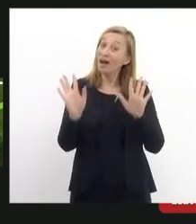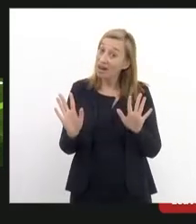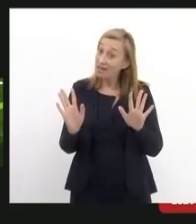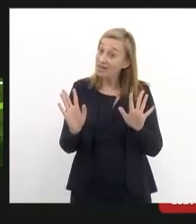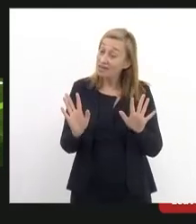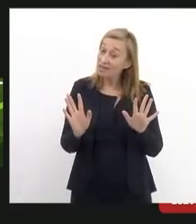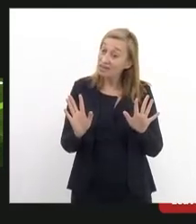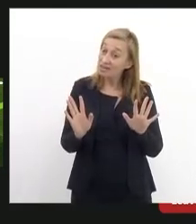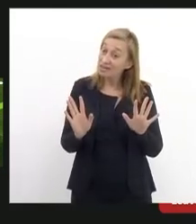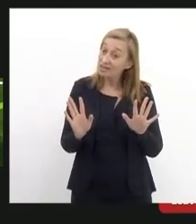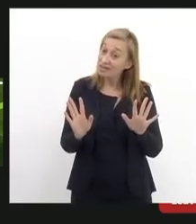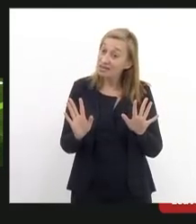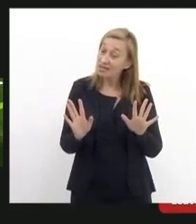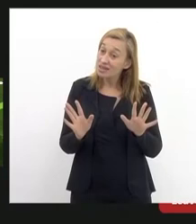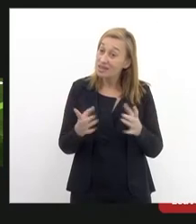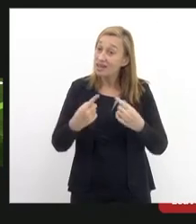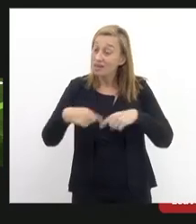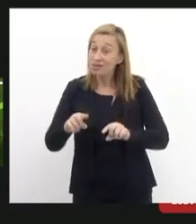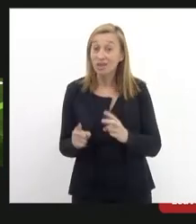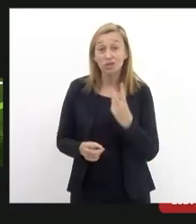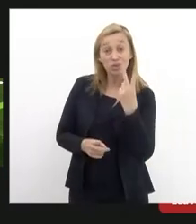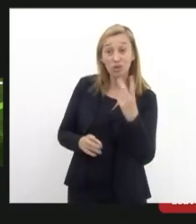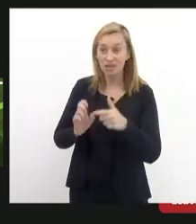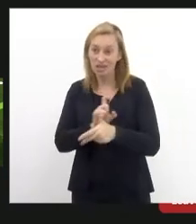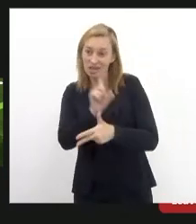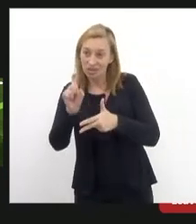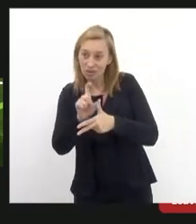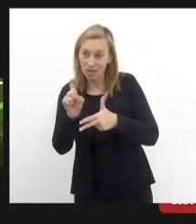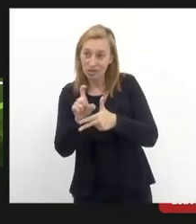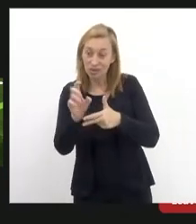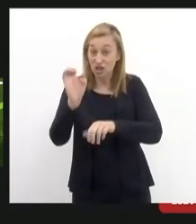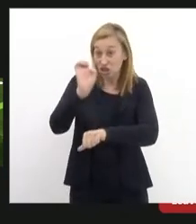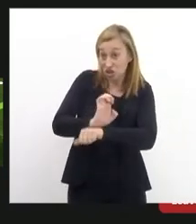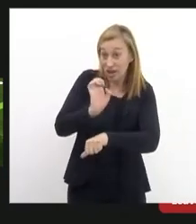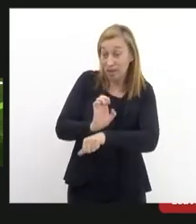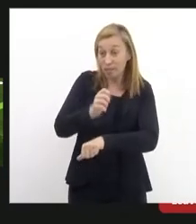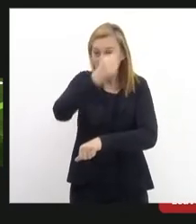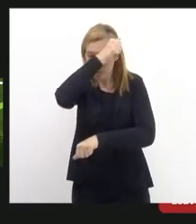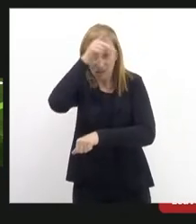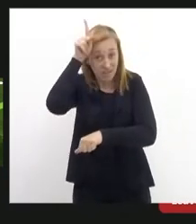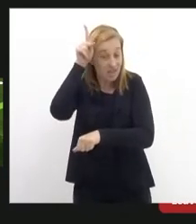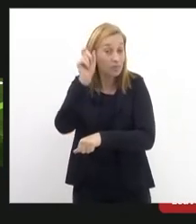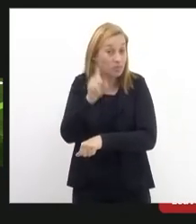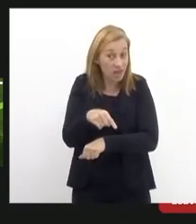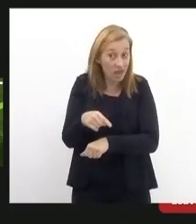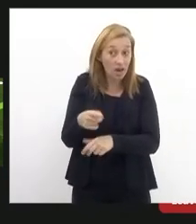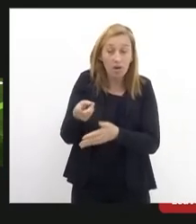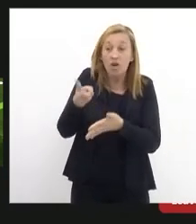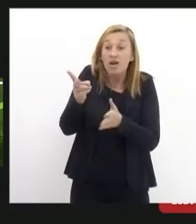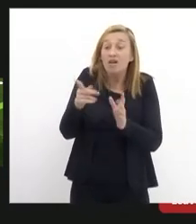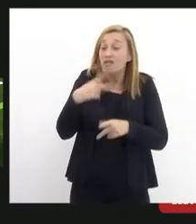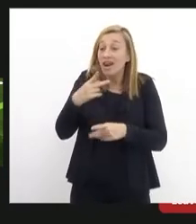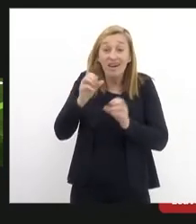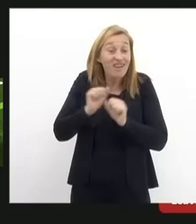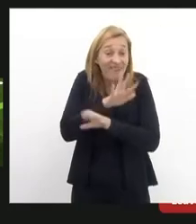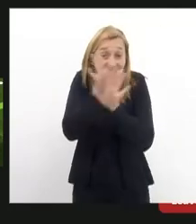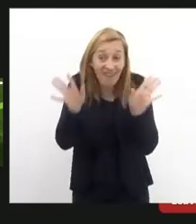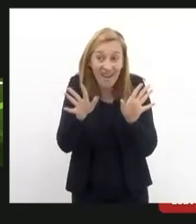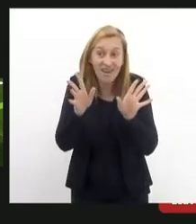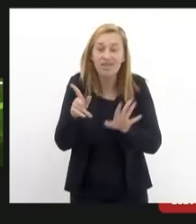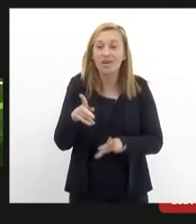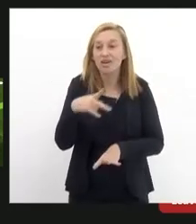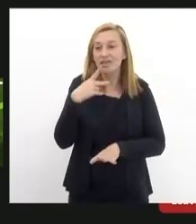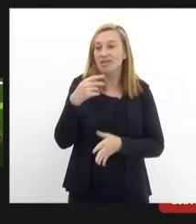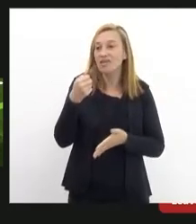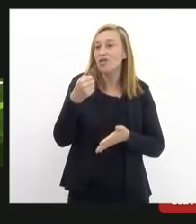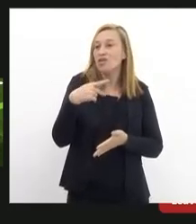parte para cima dos dois executivos tanto o Estado quanto o Município com uma leitura clara que eu quero reforçar aqui no resumo que